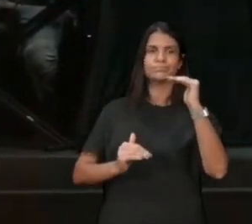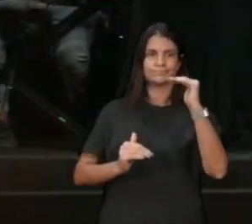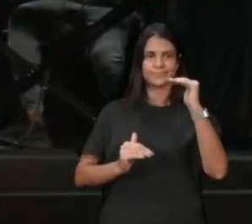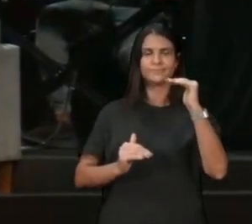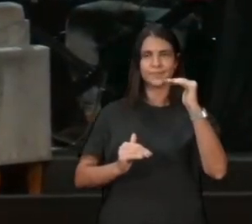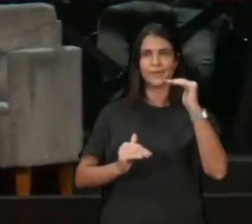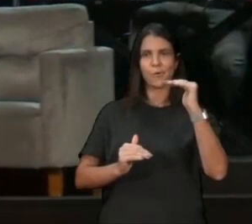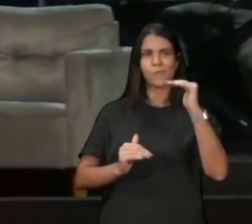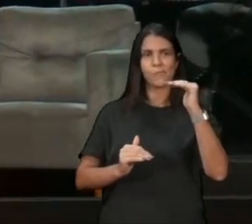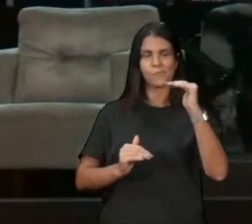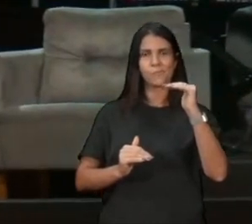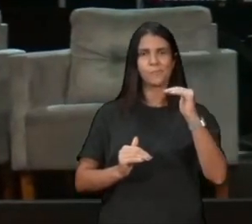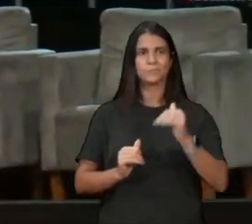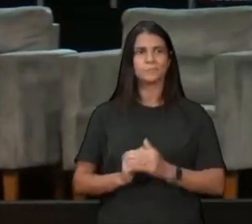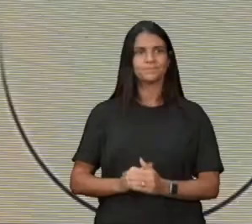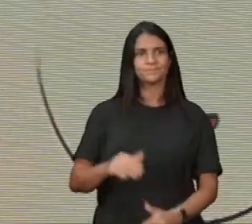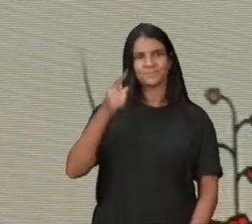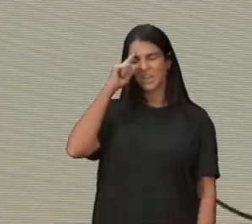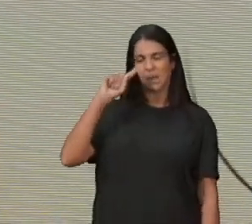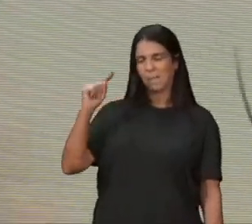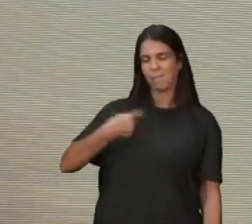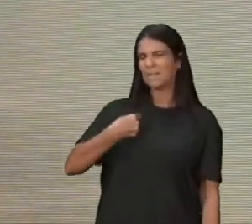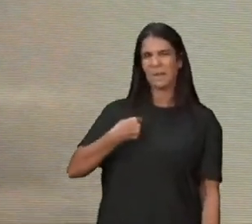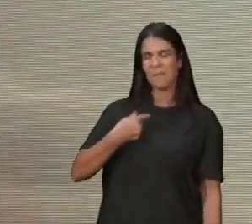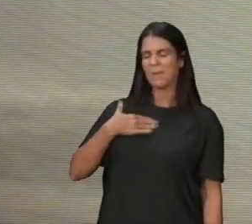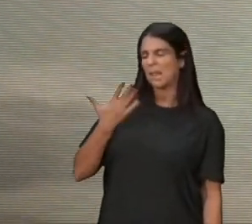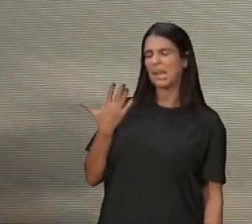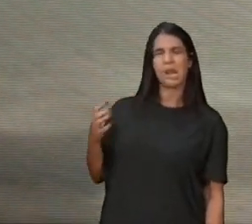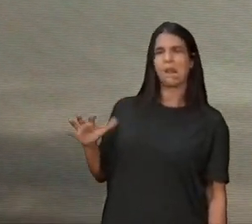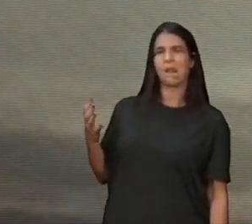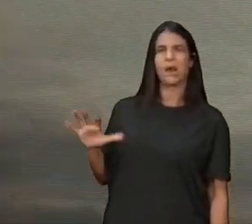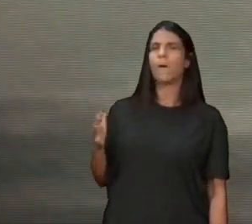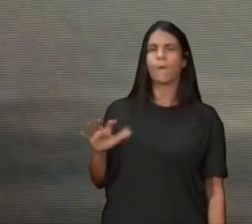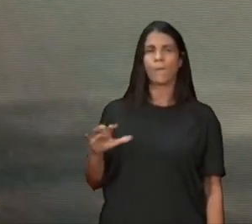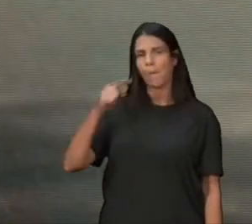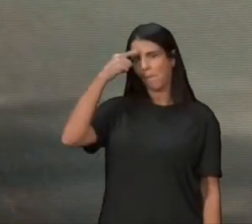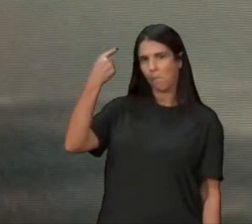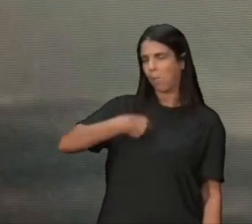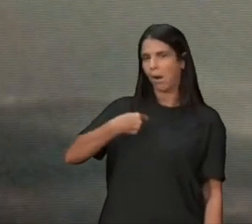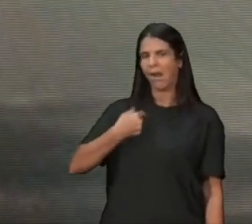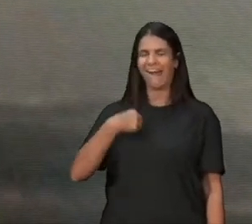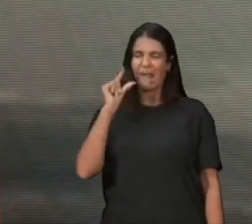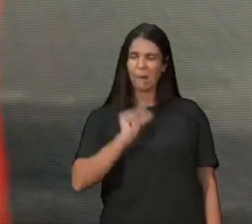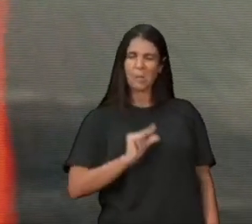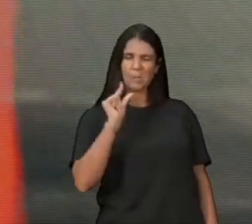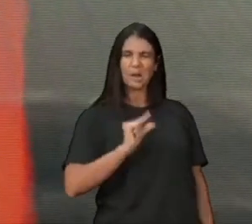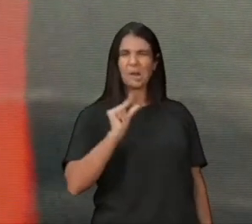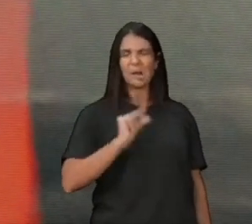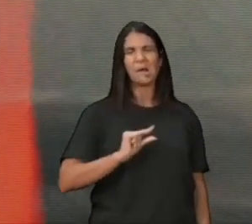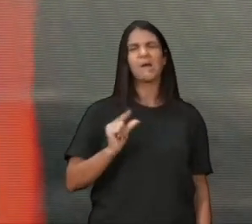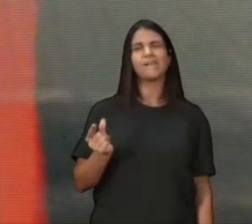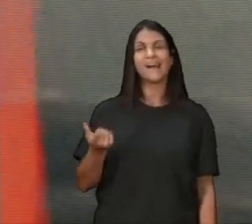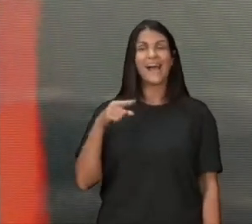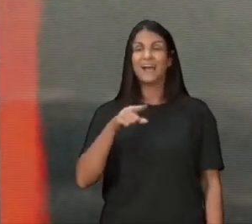e você acha, que isso é ultrajante, e você acha, que isso é pequeno, e você começa a falar, mas eu sou mais capaz, que fulano, eu sei mais, do